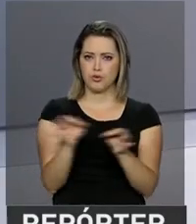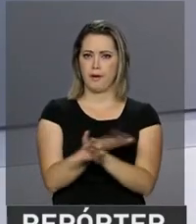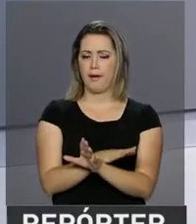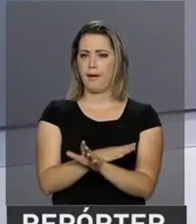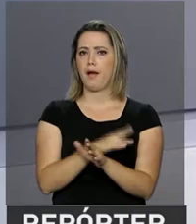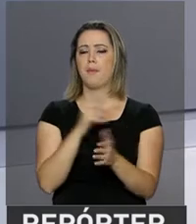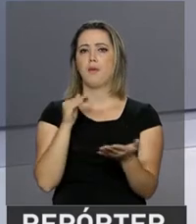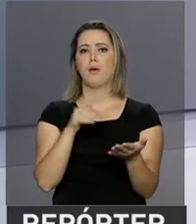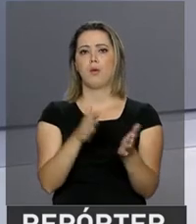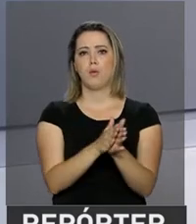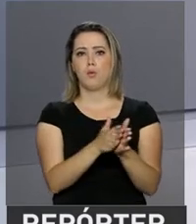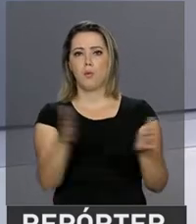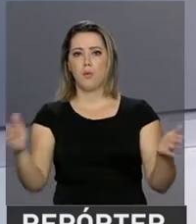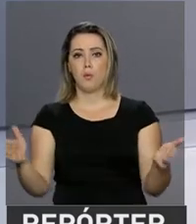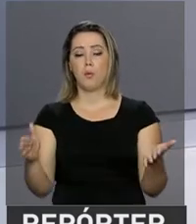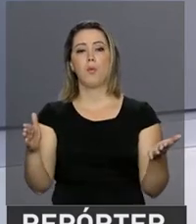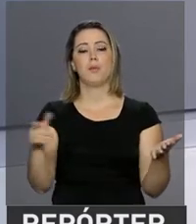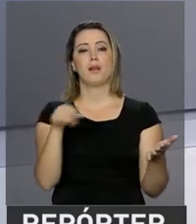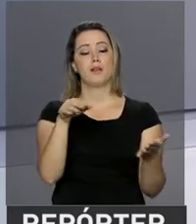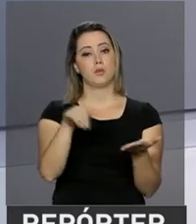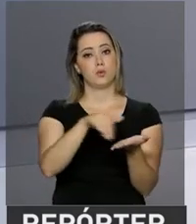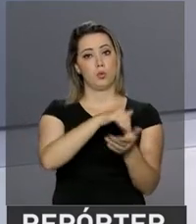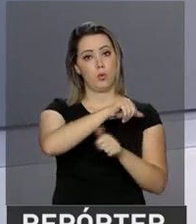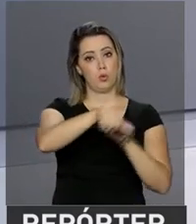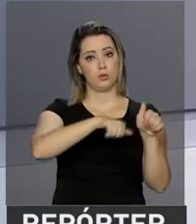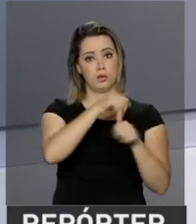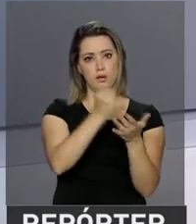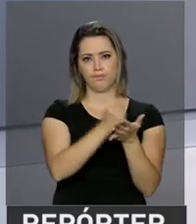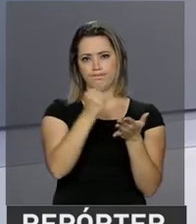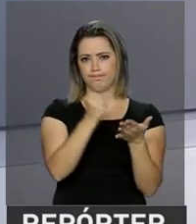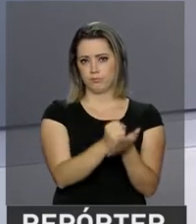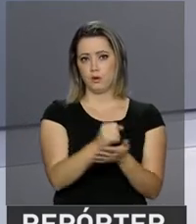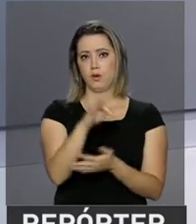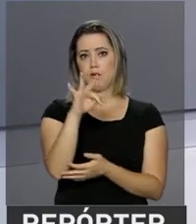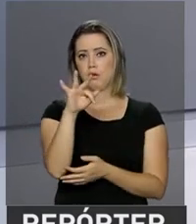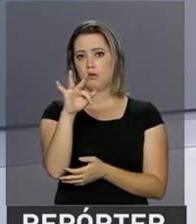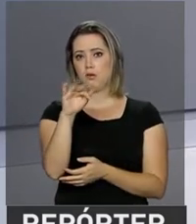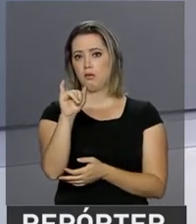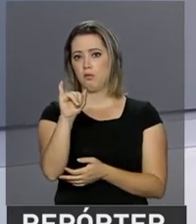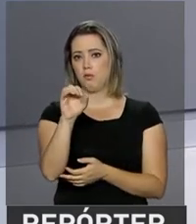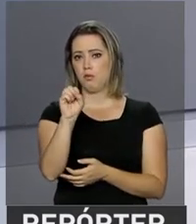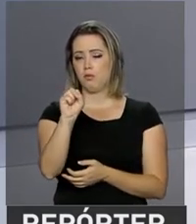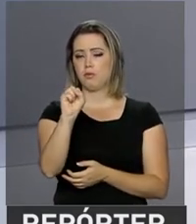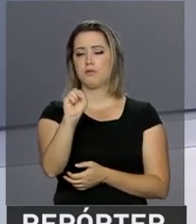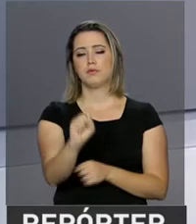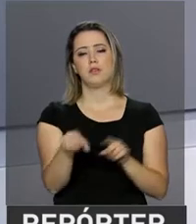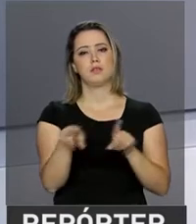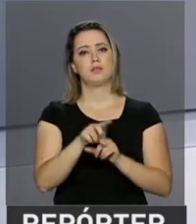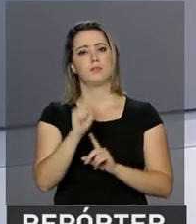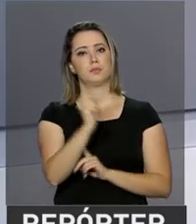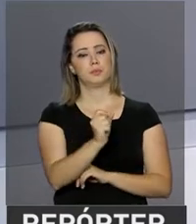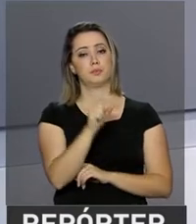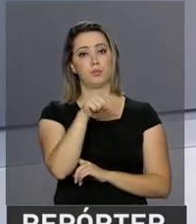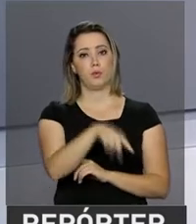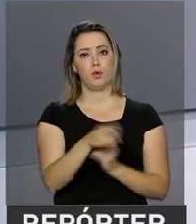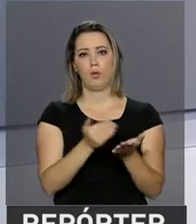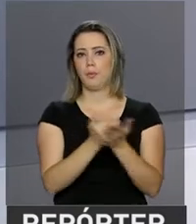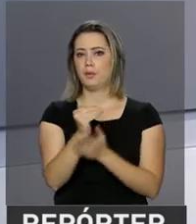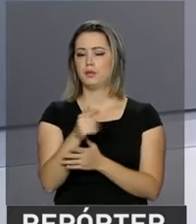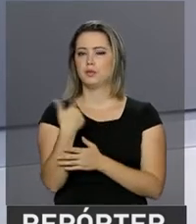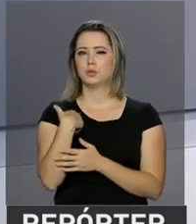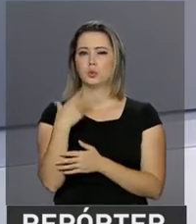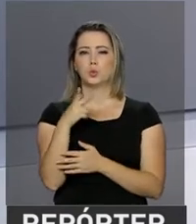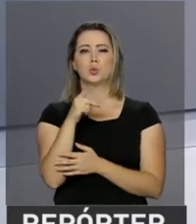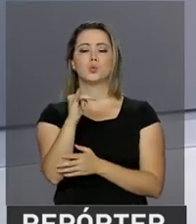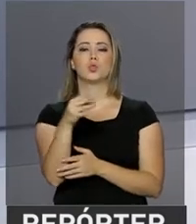renovação de contratos do Fundo de Financiamento Estudantil deste primeiro semestre de 2017. Inicialmente a data